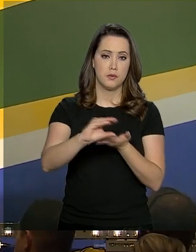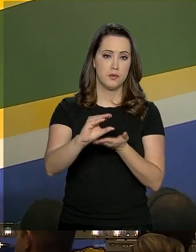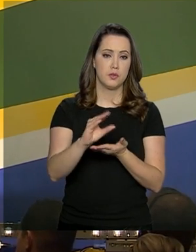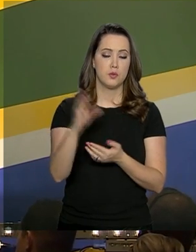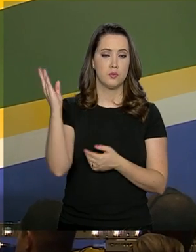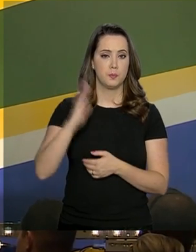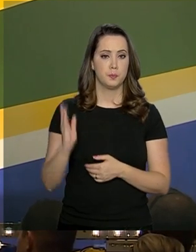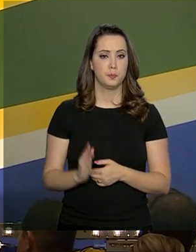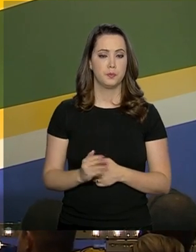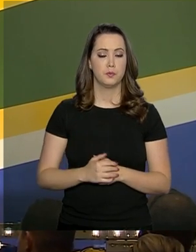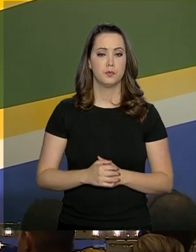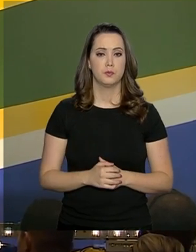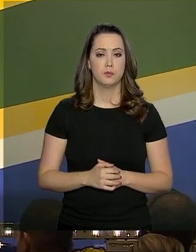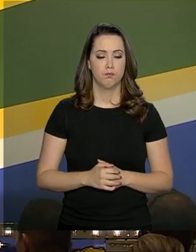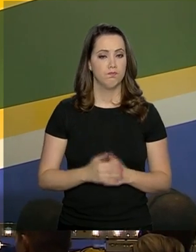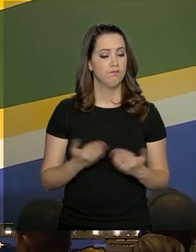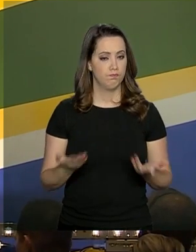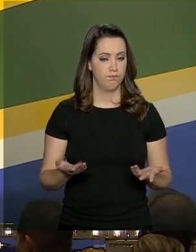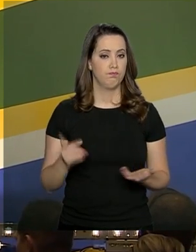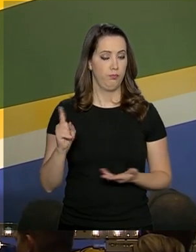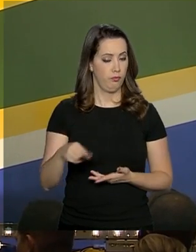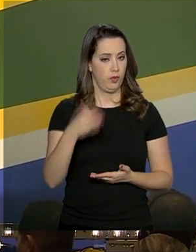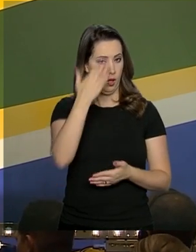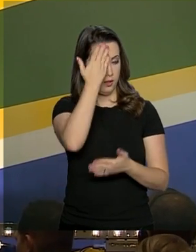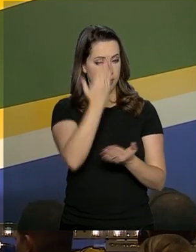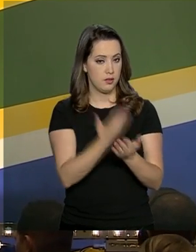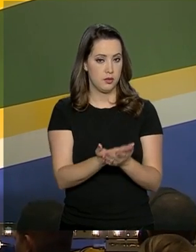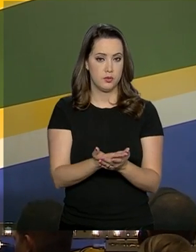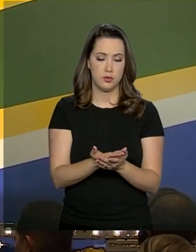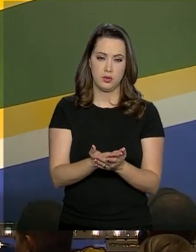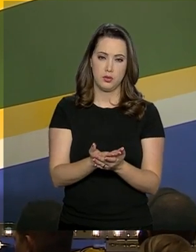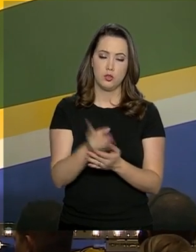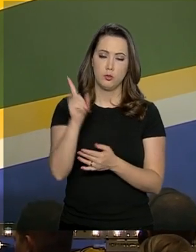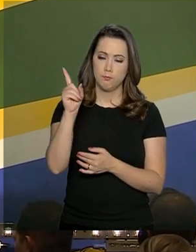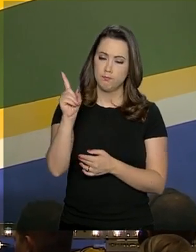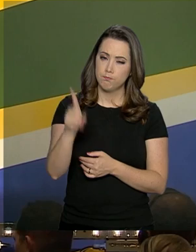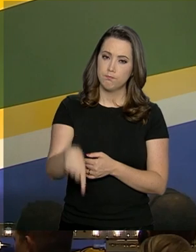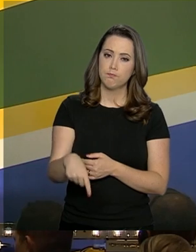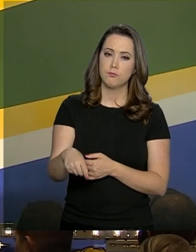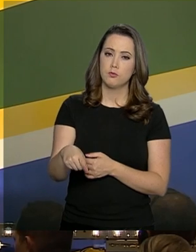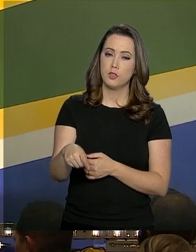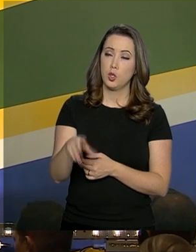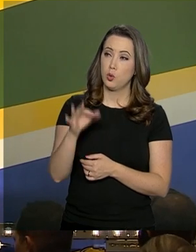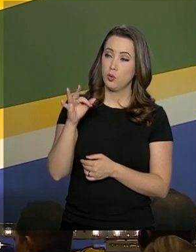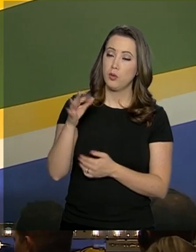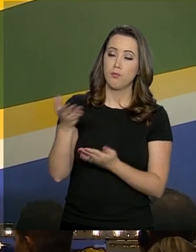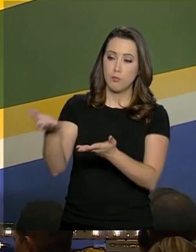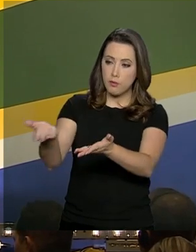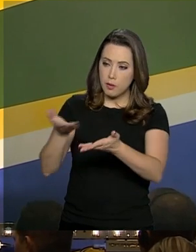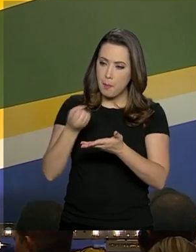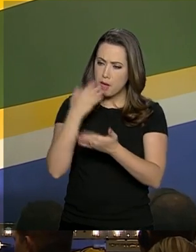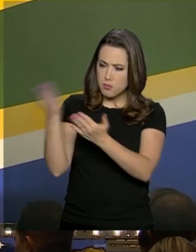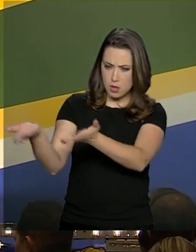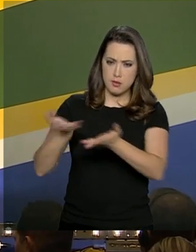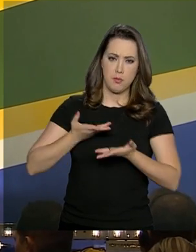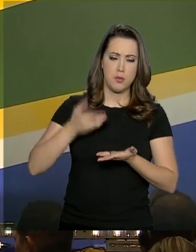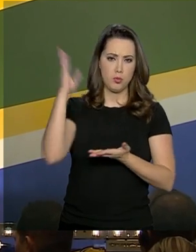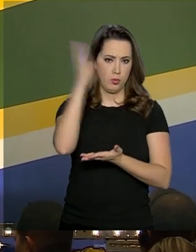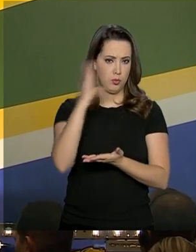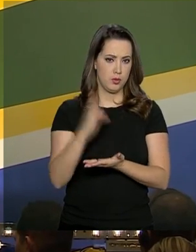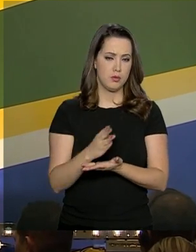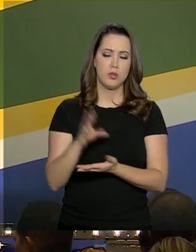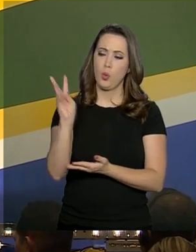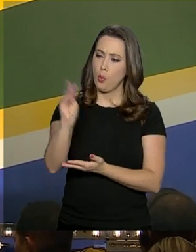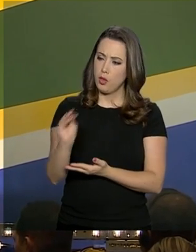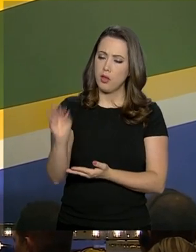Brasil. É a certeza que serão bem acolhidos, serão bem tratados